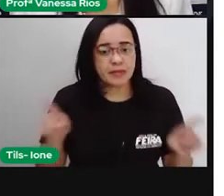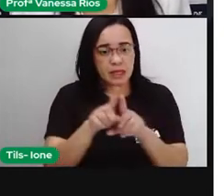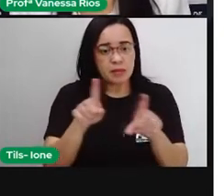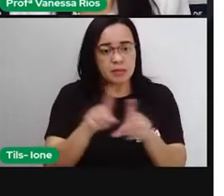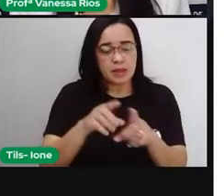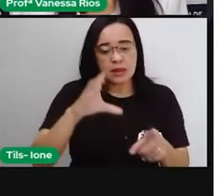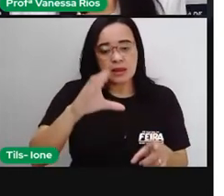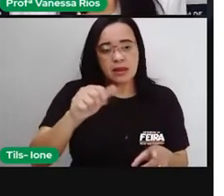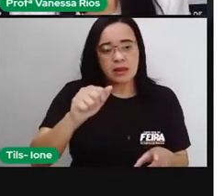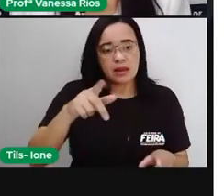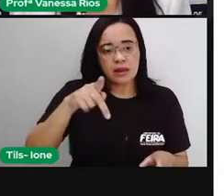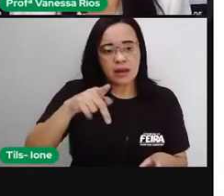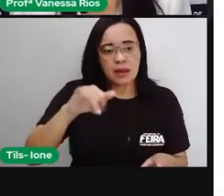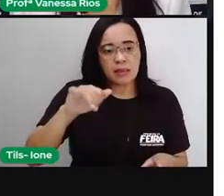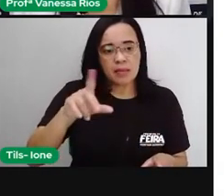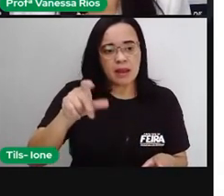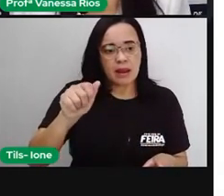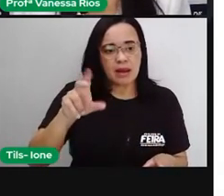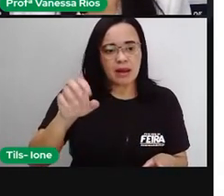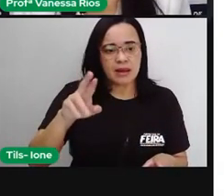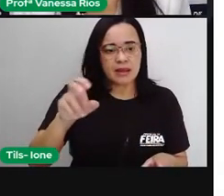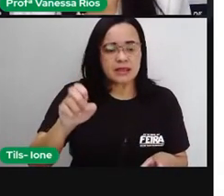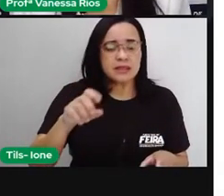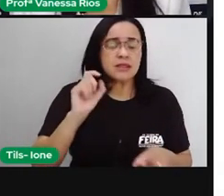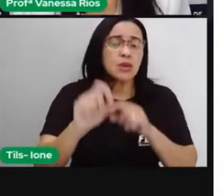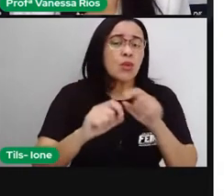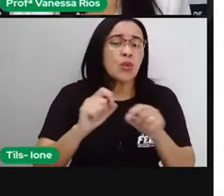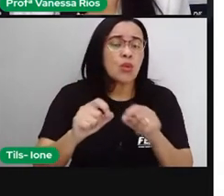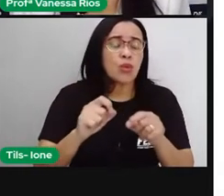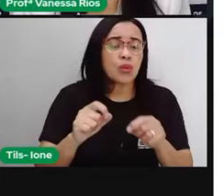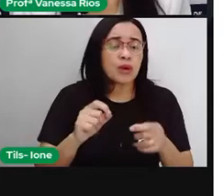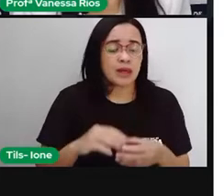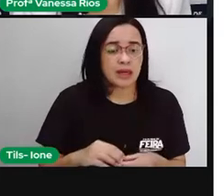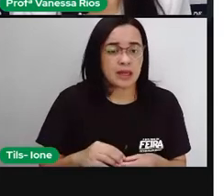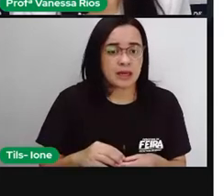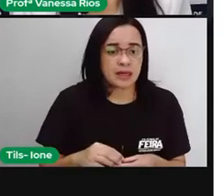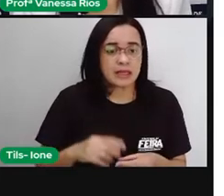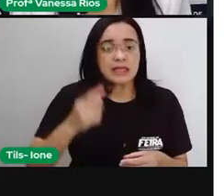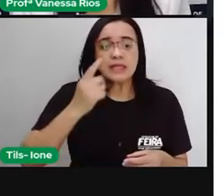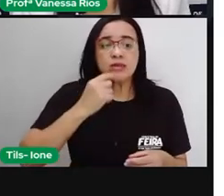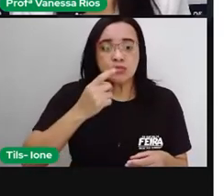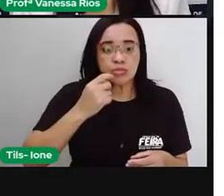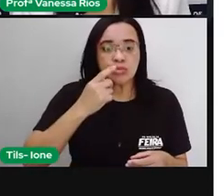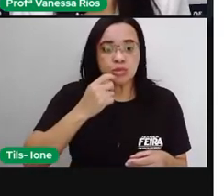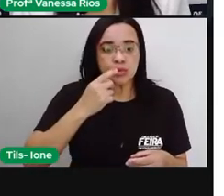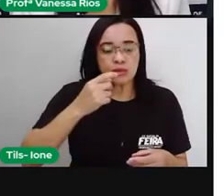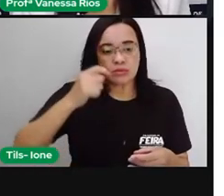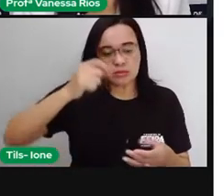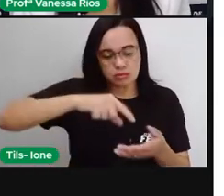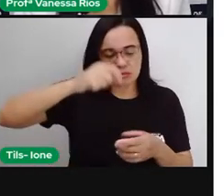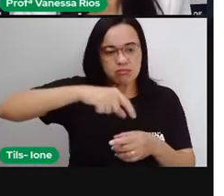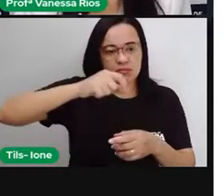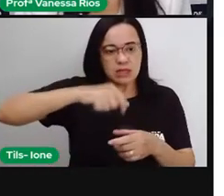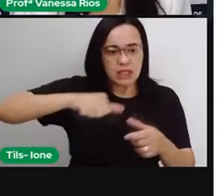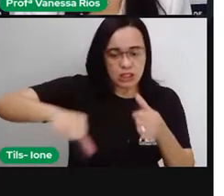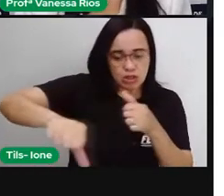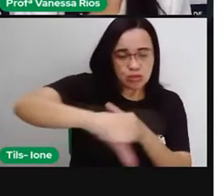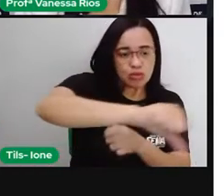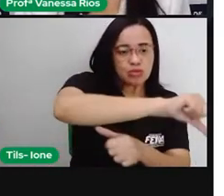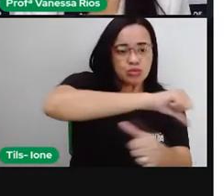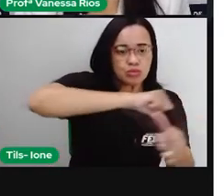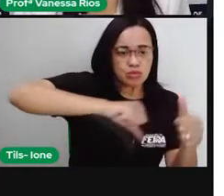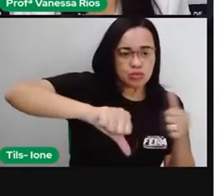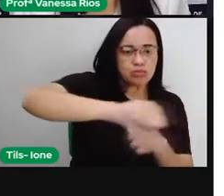Os capilares são os vasos sanguíneos muito delgados, que garantem a troca de substâncias entre o